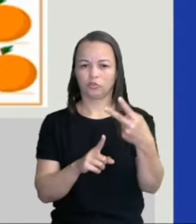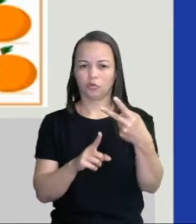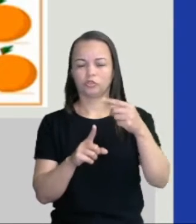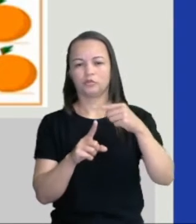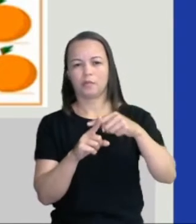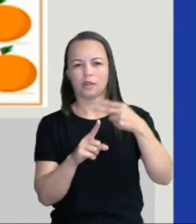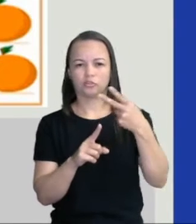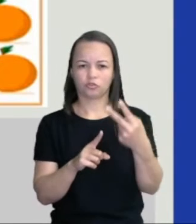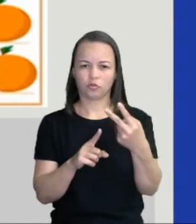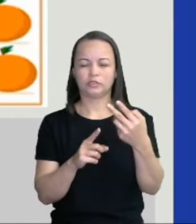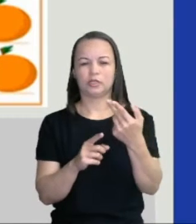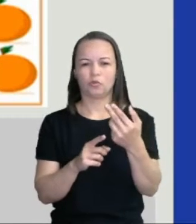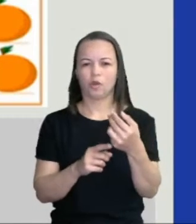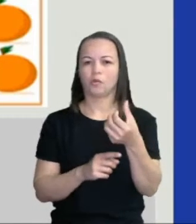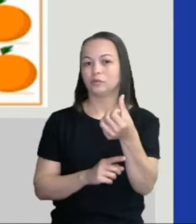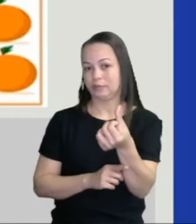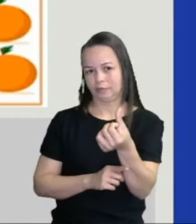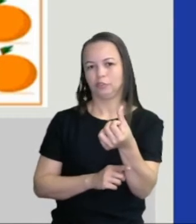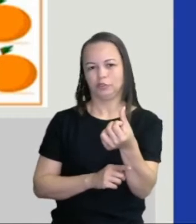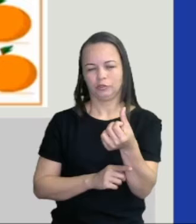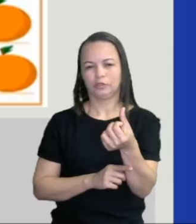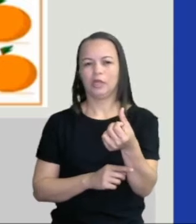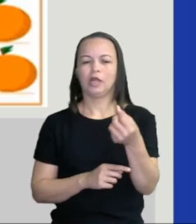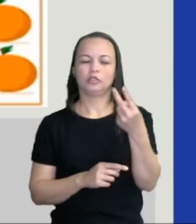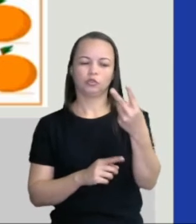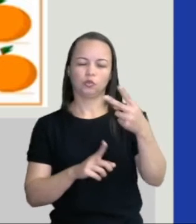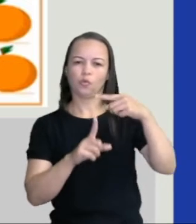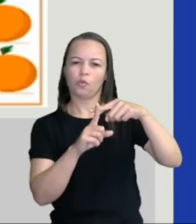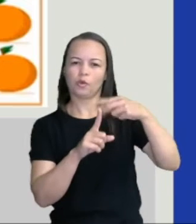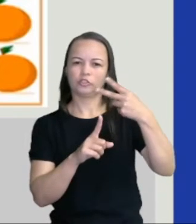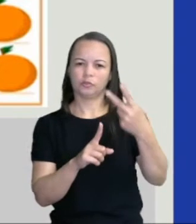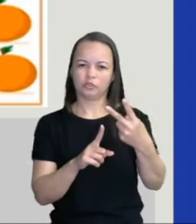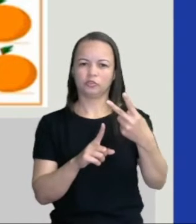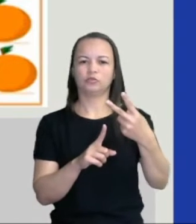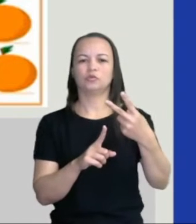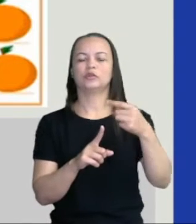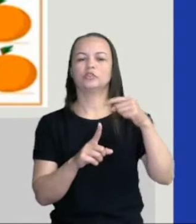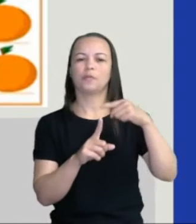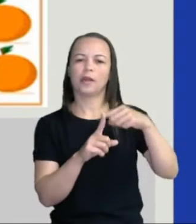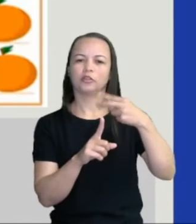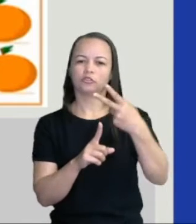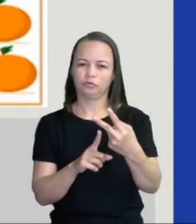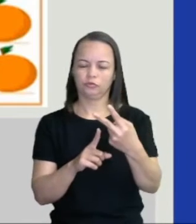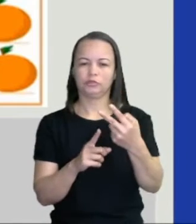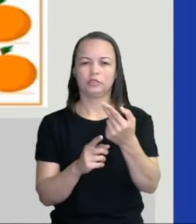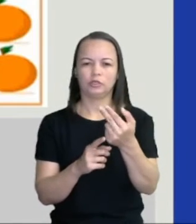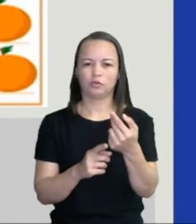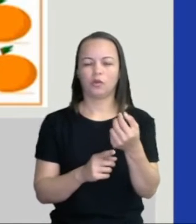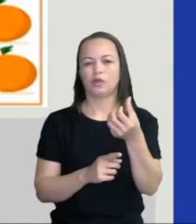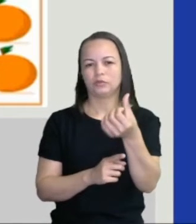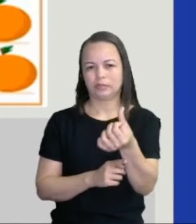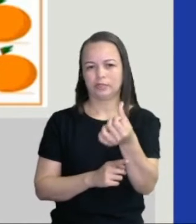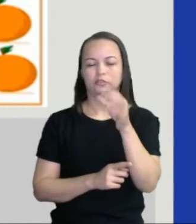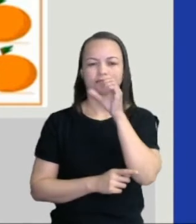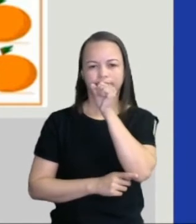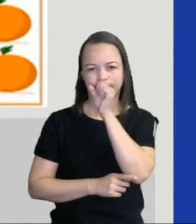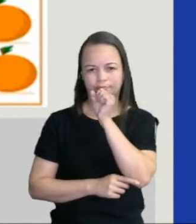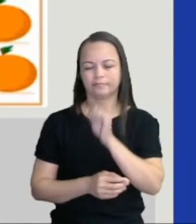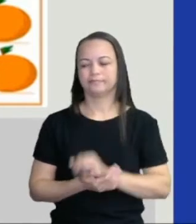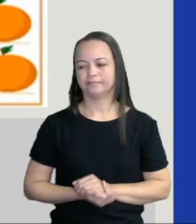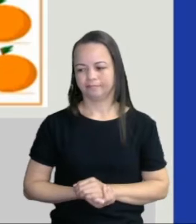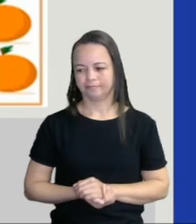mais 2, 6 laranjas. Então, eu somei aí duas laranjas mais duas laranjas mais duas laranjas que me dá 6 laranjas.